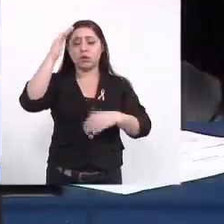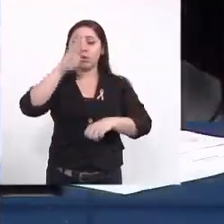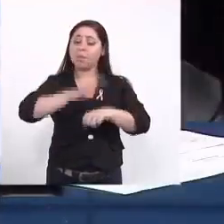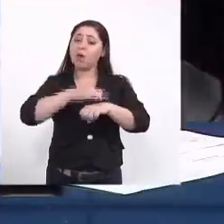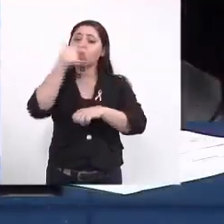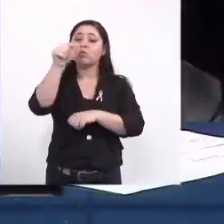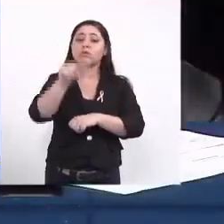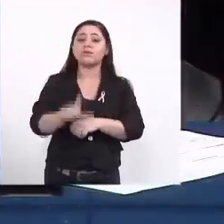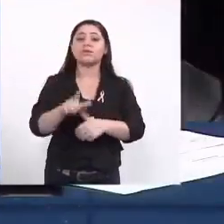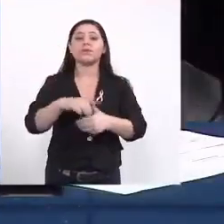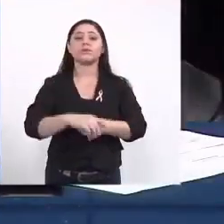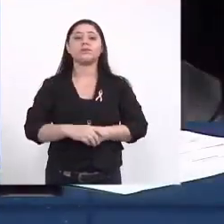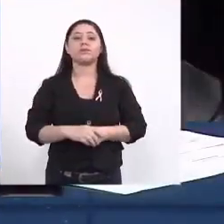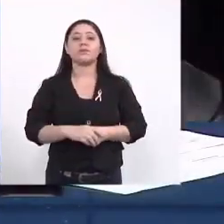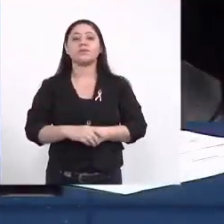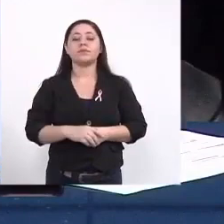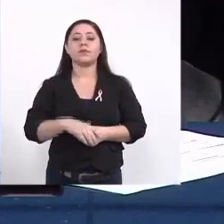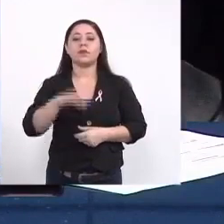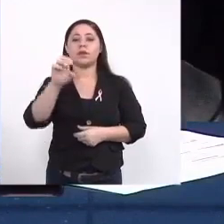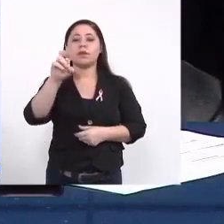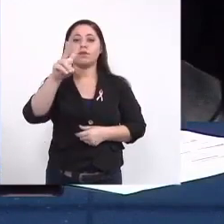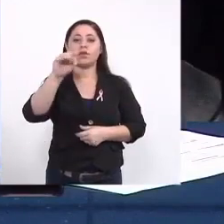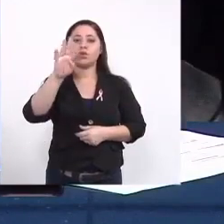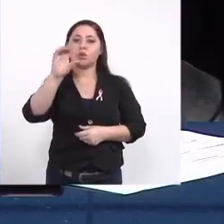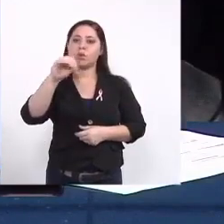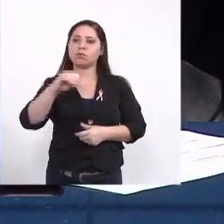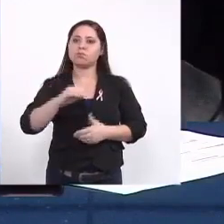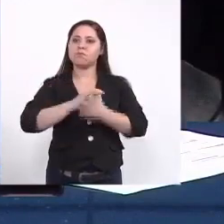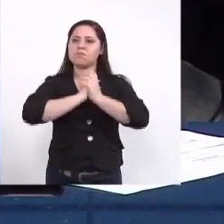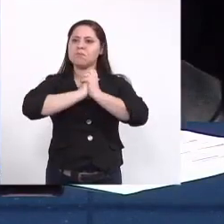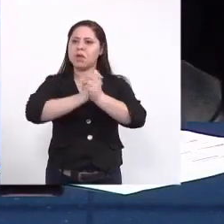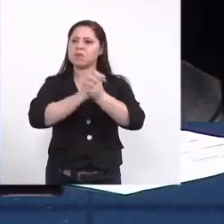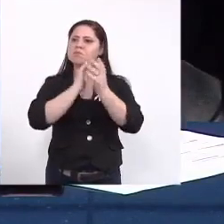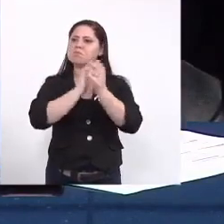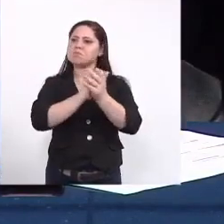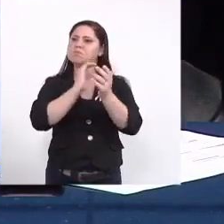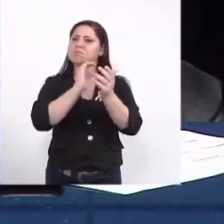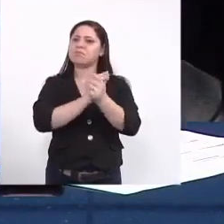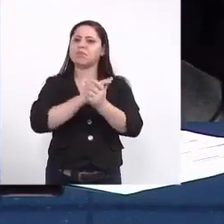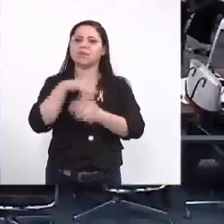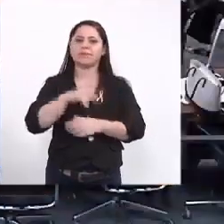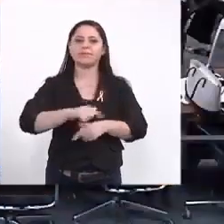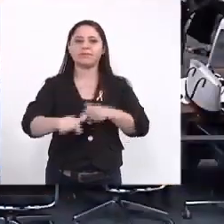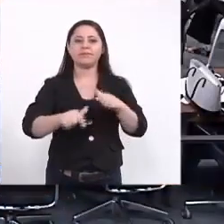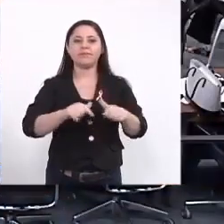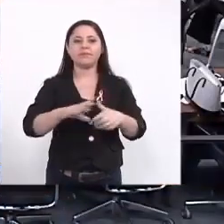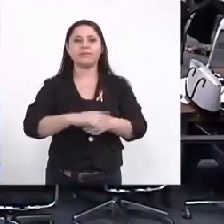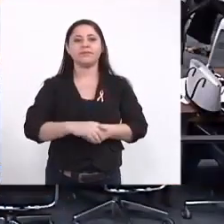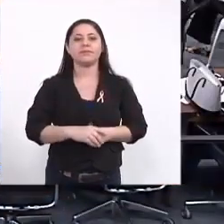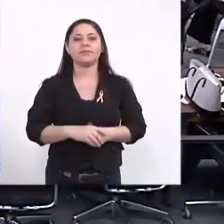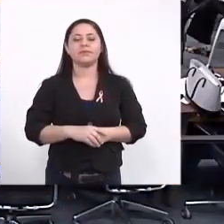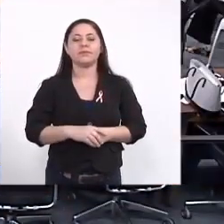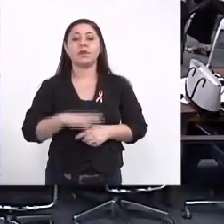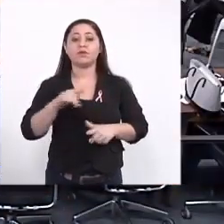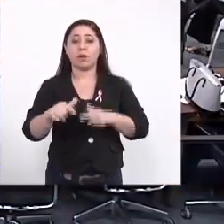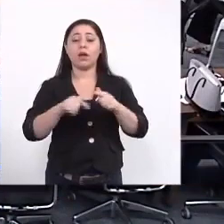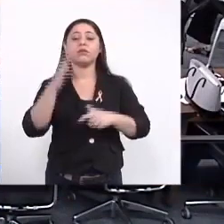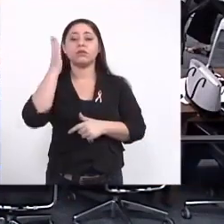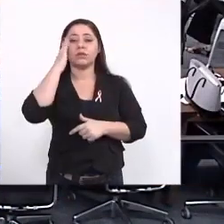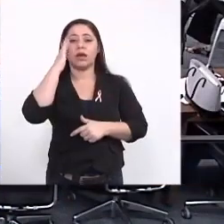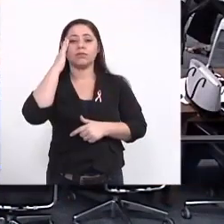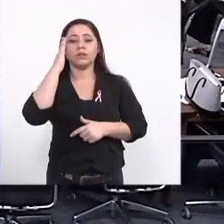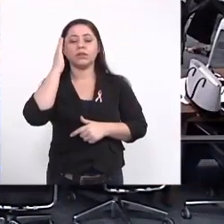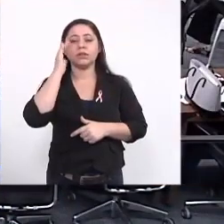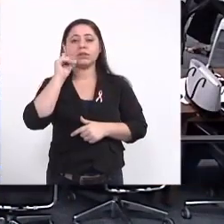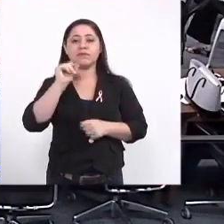mais uma vez ao Everton parabéns pelo trabalho Everton um trabalho que a gente sabe que fazer